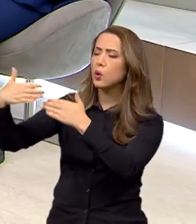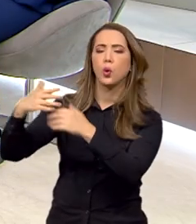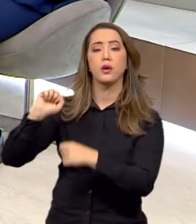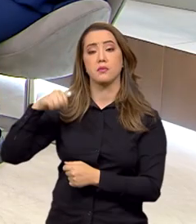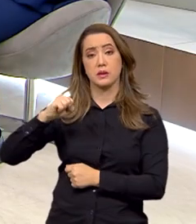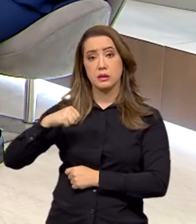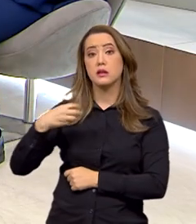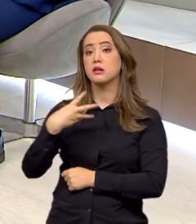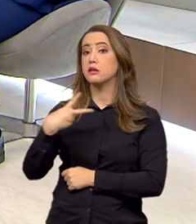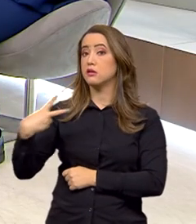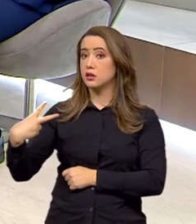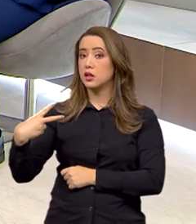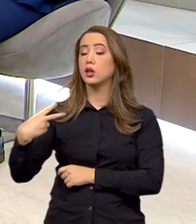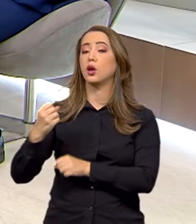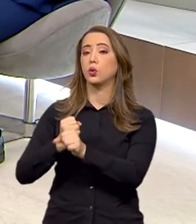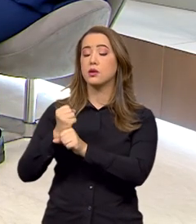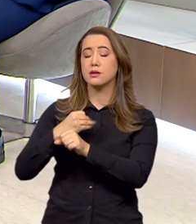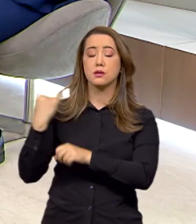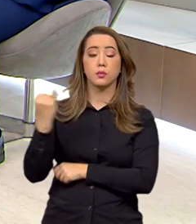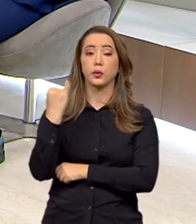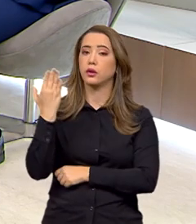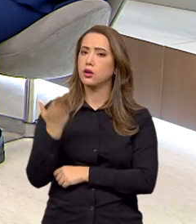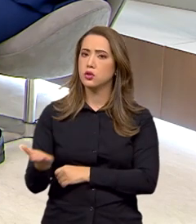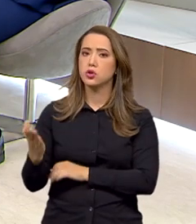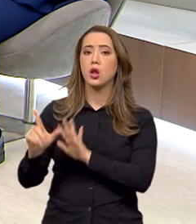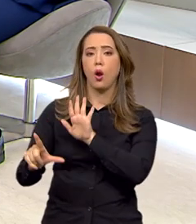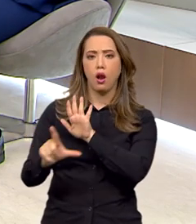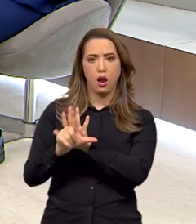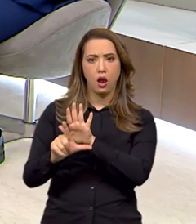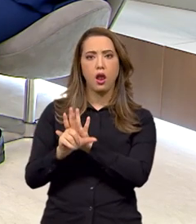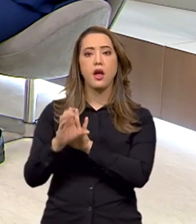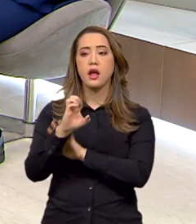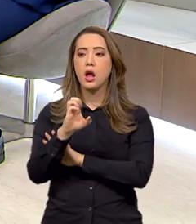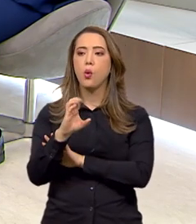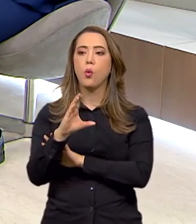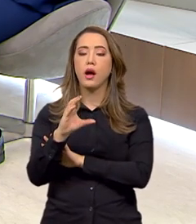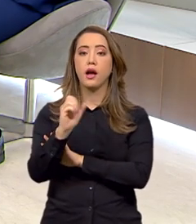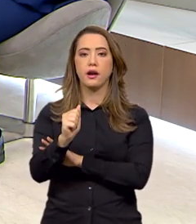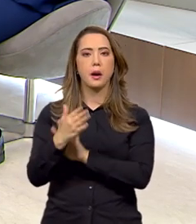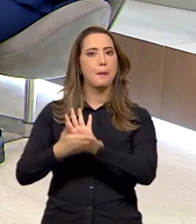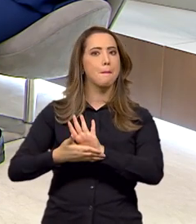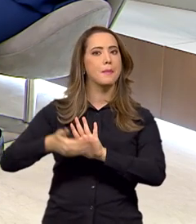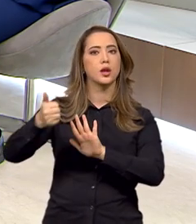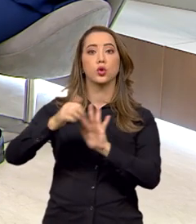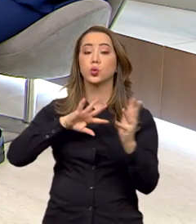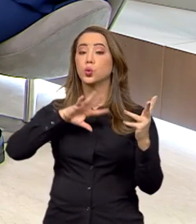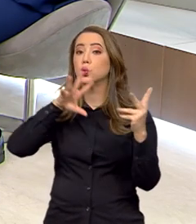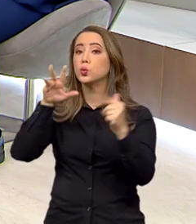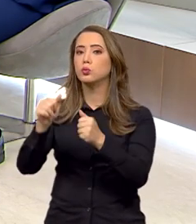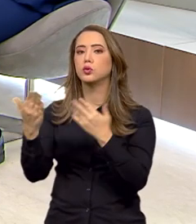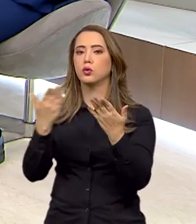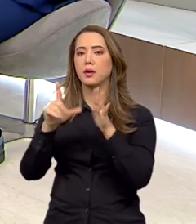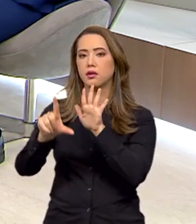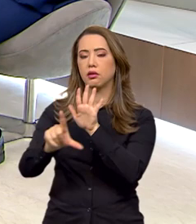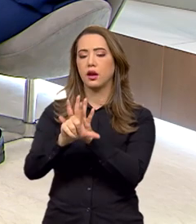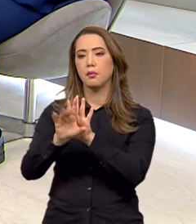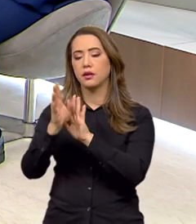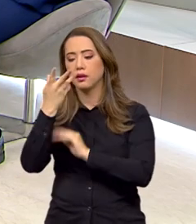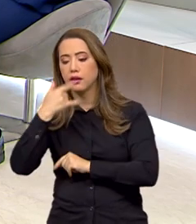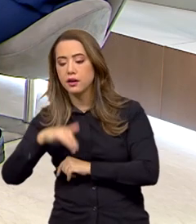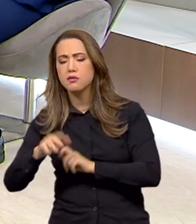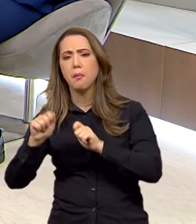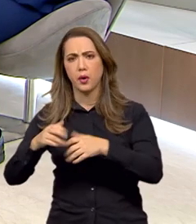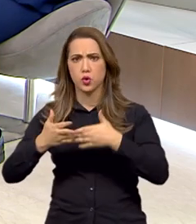32 anos. O ECA é considerado uma das melhores legislações do mundo na temática da infância. Pode melhorar em muitos pontos? Pode.